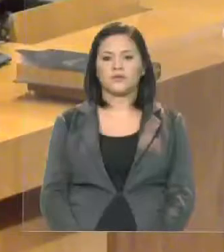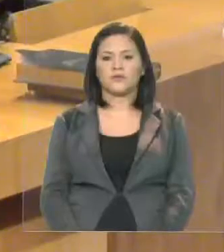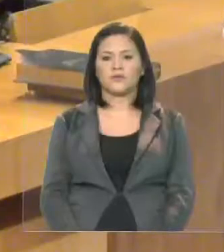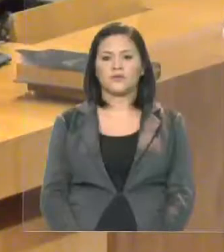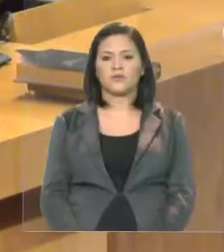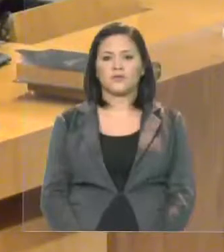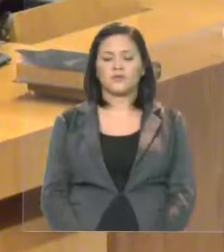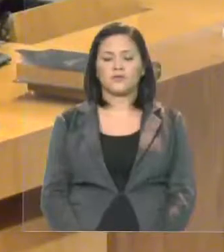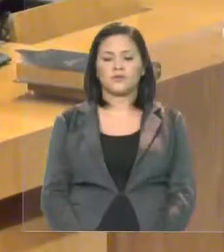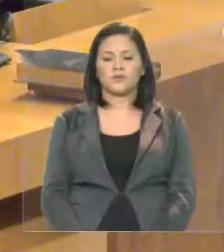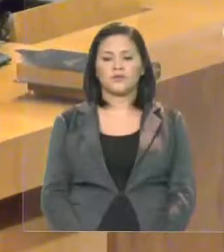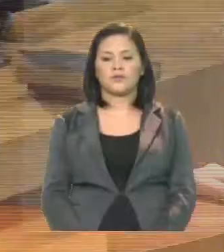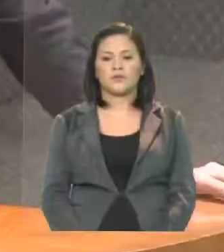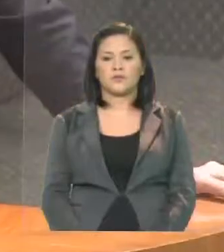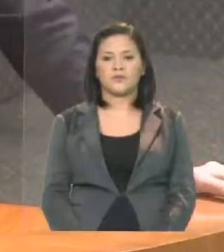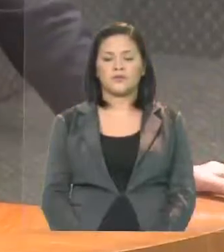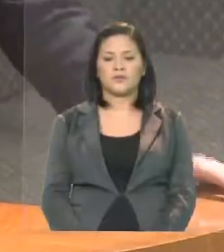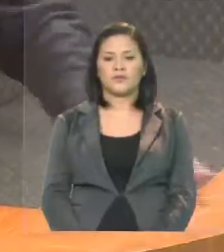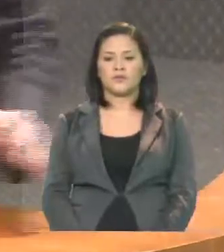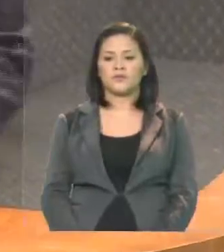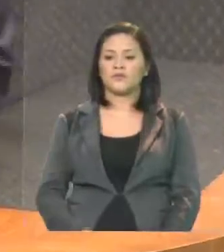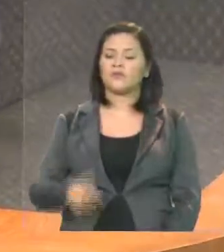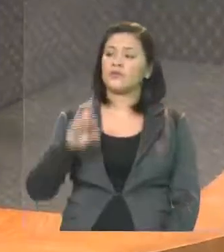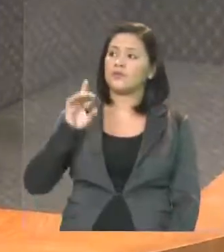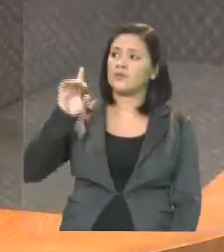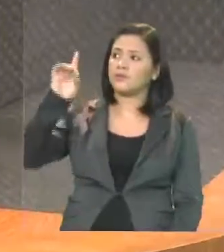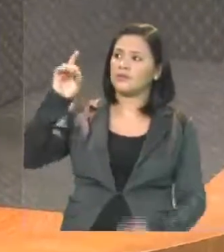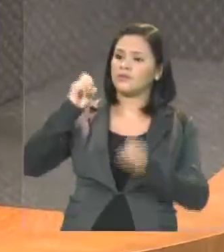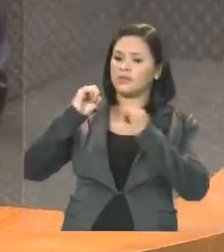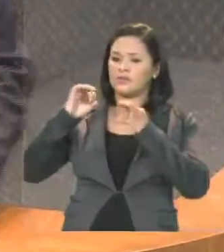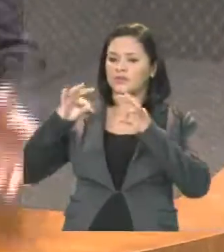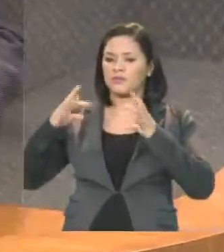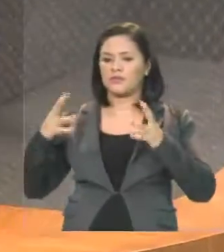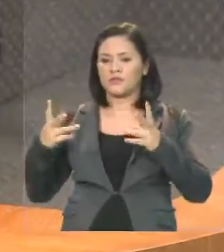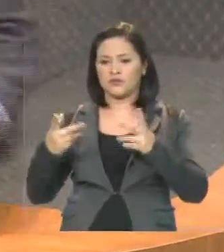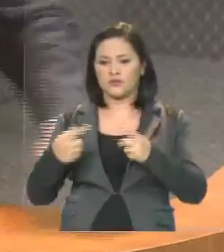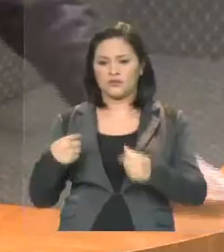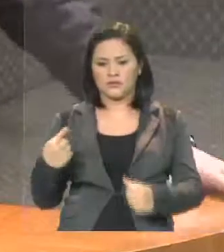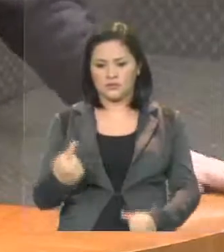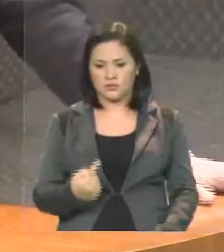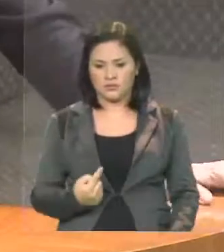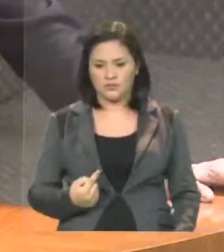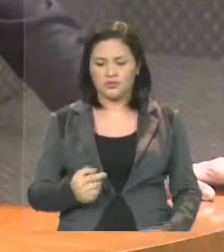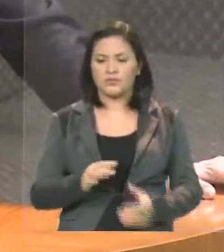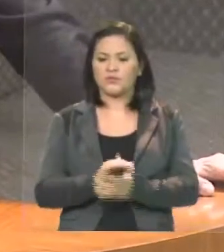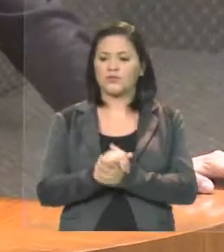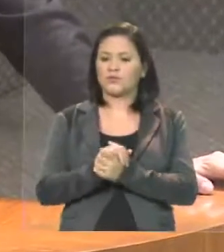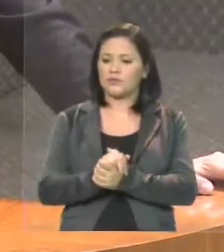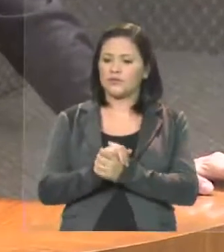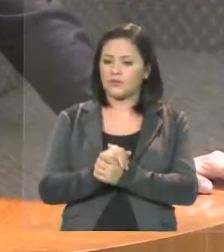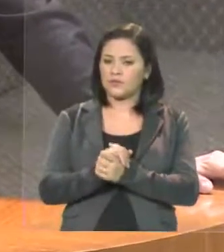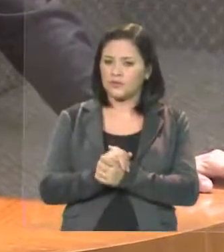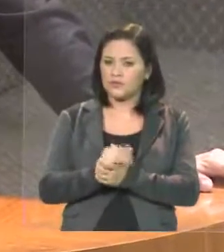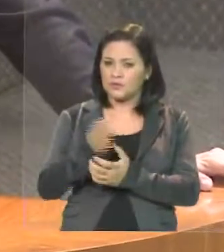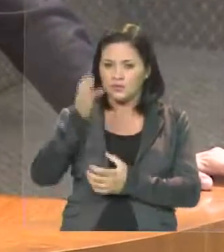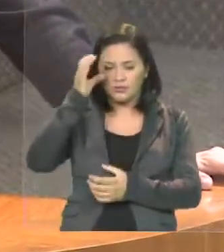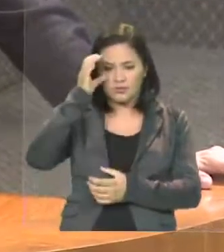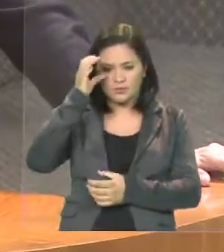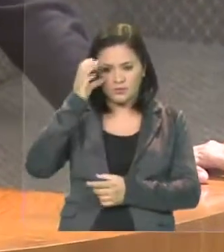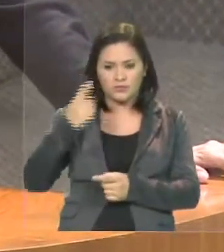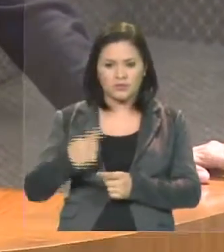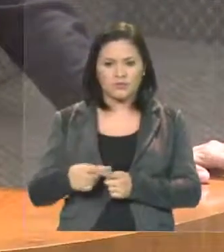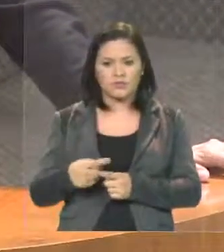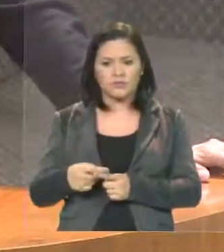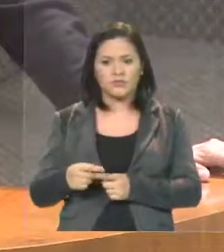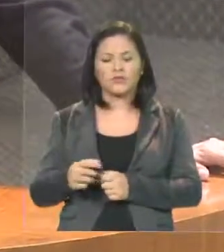Que Deus abençoe todos nós e parabéns, Cabo Campos, por também aderir às citações